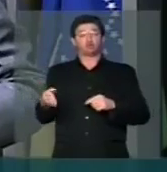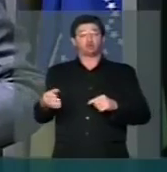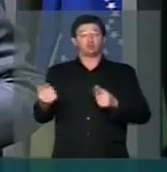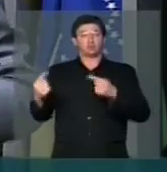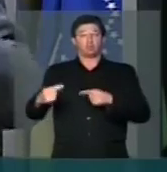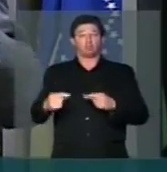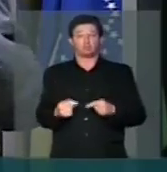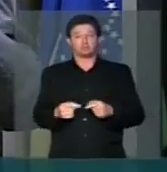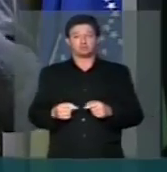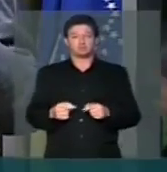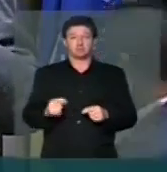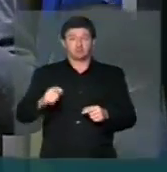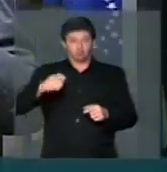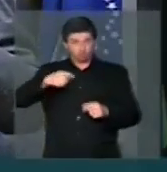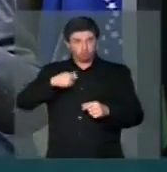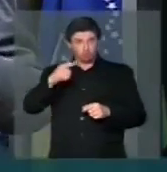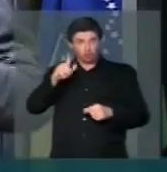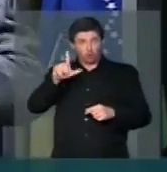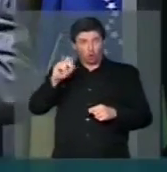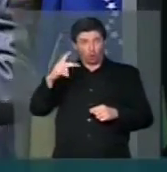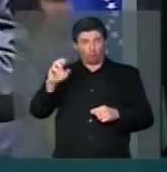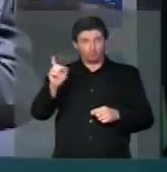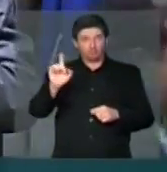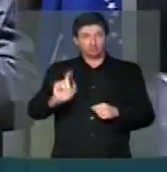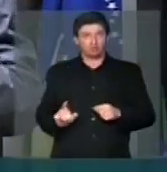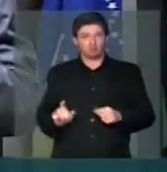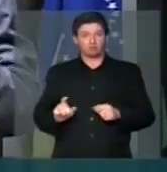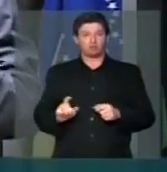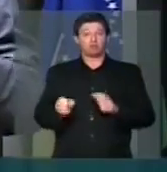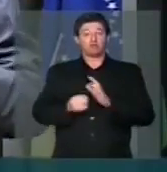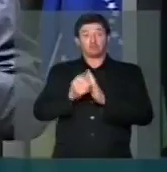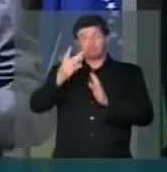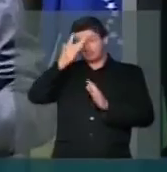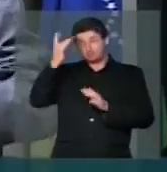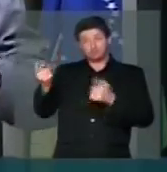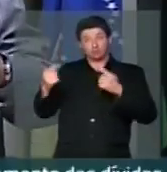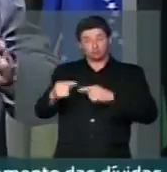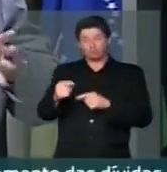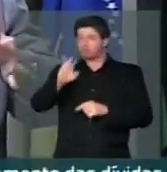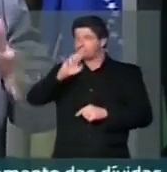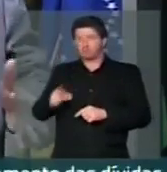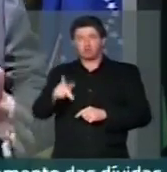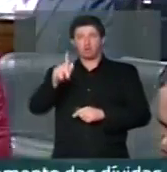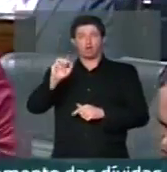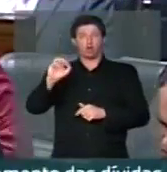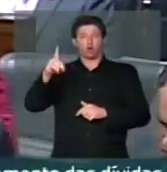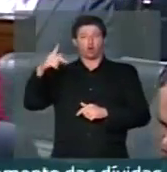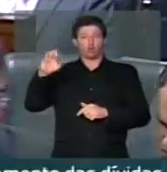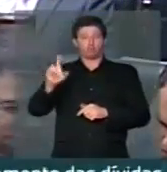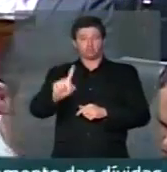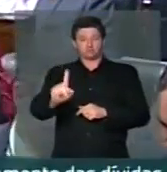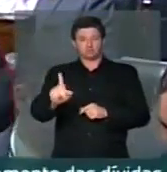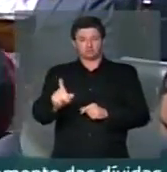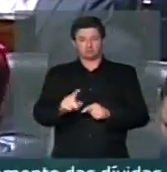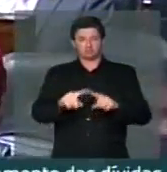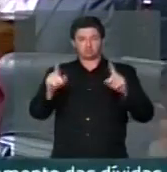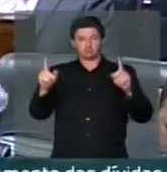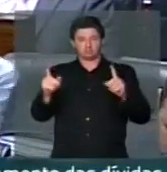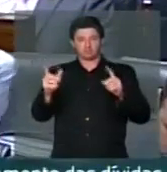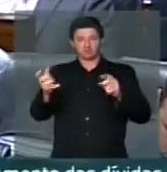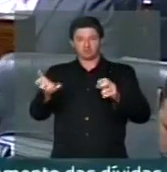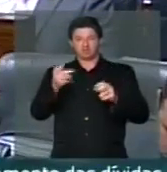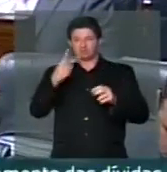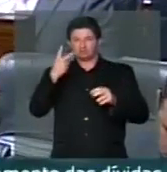e não sou golpista. Vários fazem parte da oposição e não são golpistas. Agora, querer